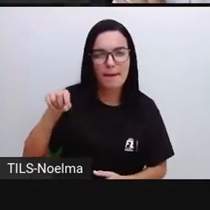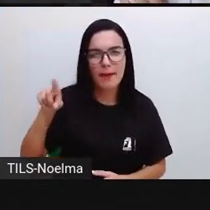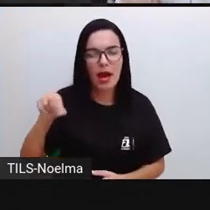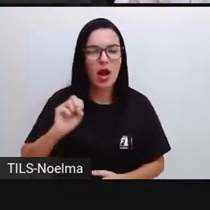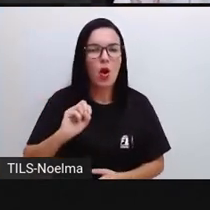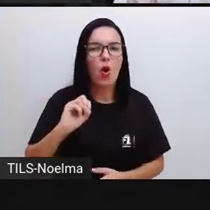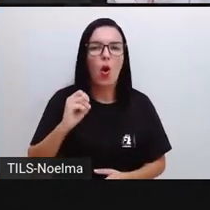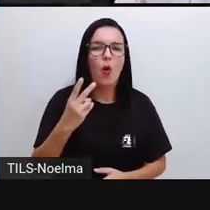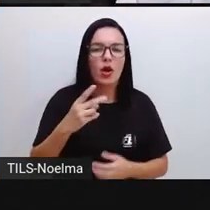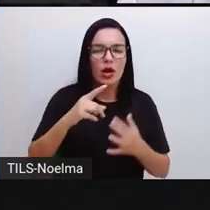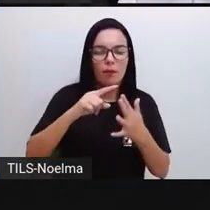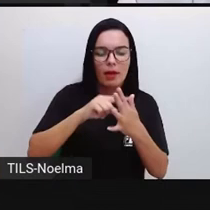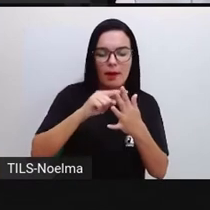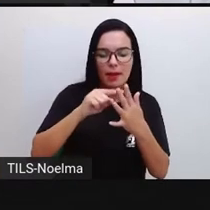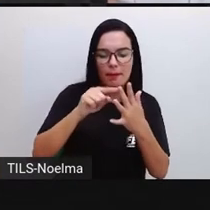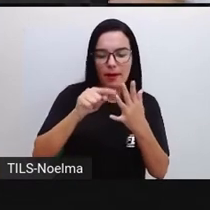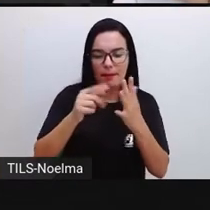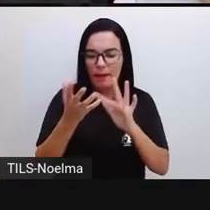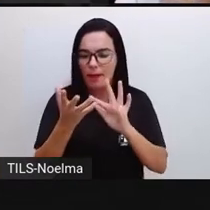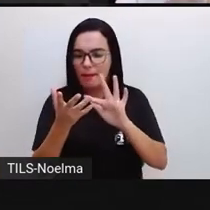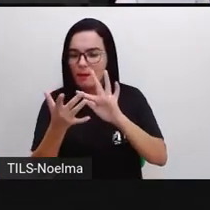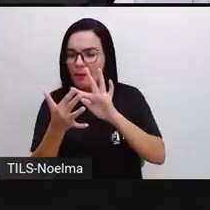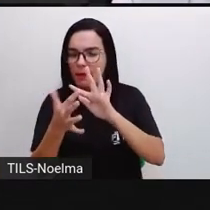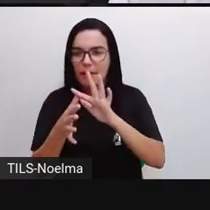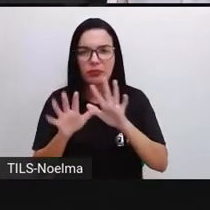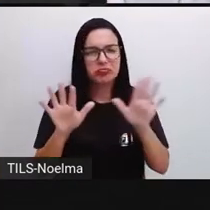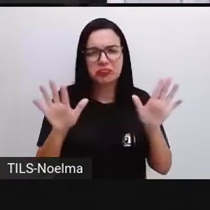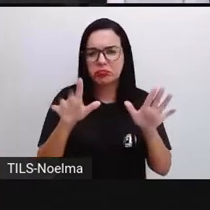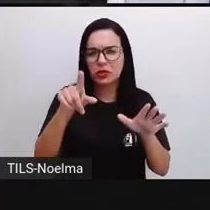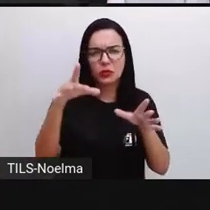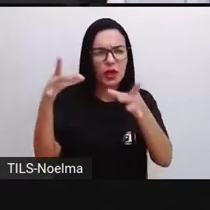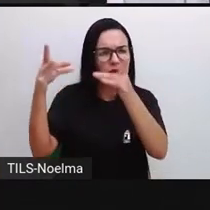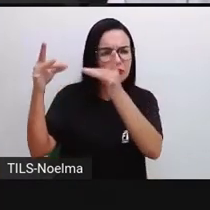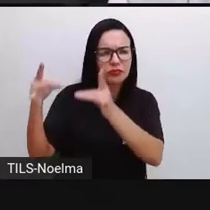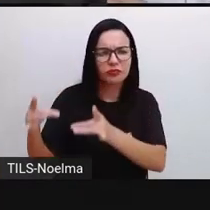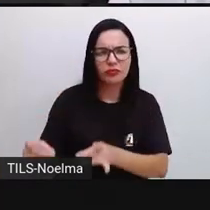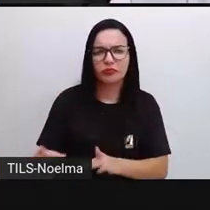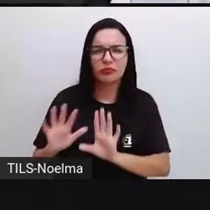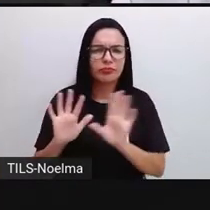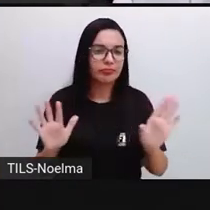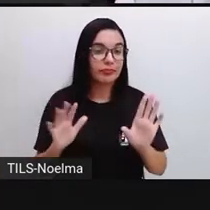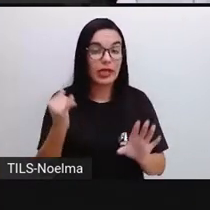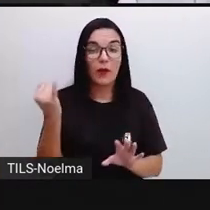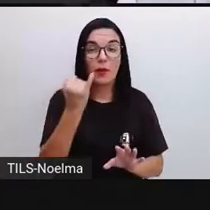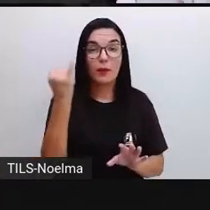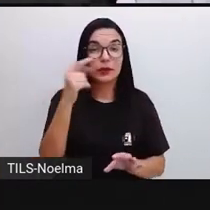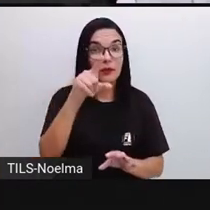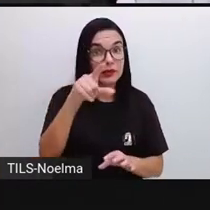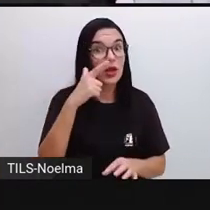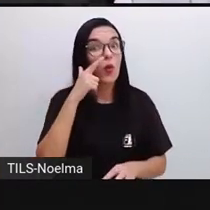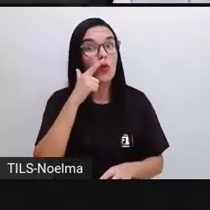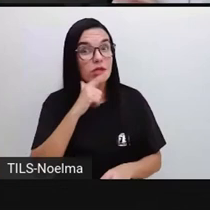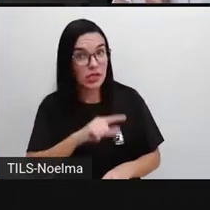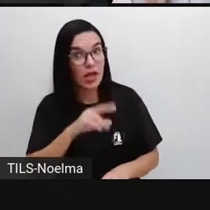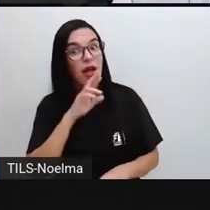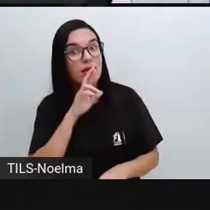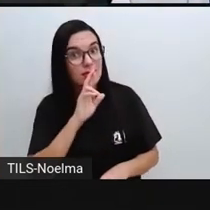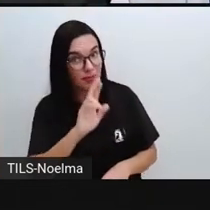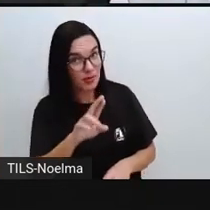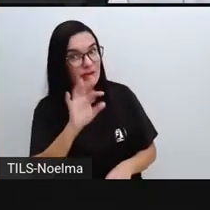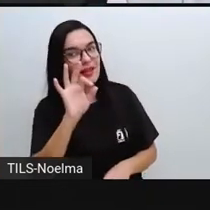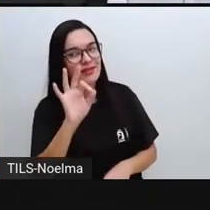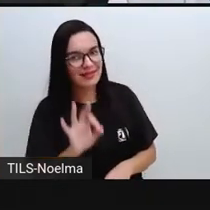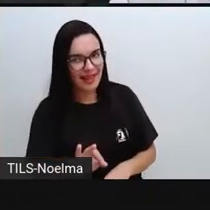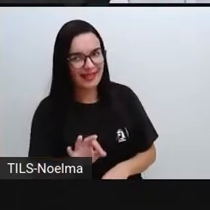prefere contar nos dedos? Qual é a estratégia que você usaria? O importante é a gente conseguir resolver o